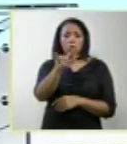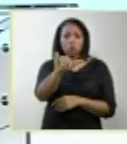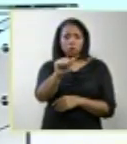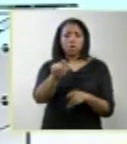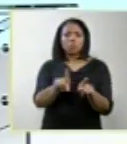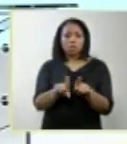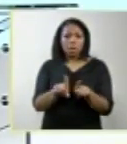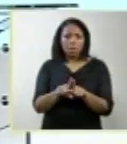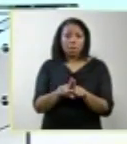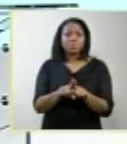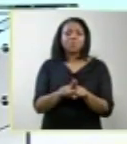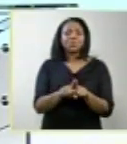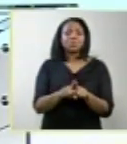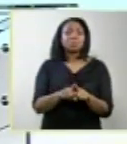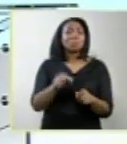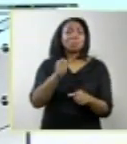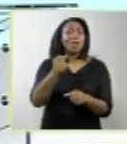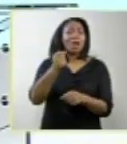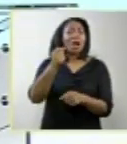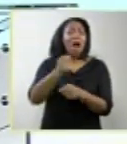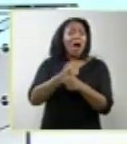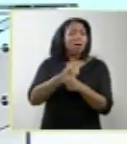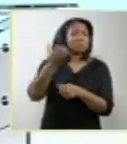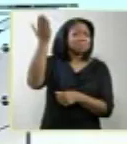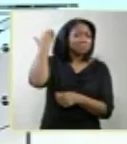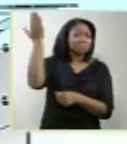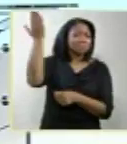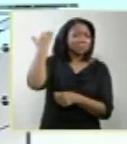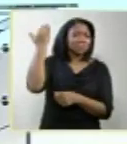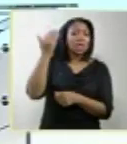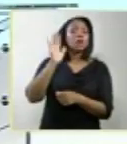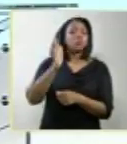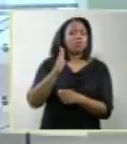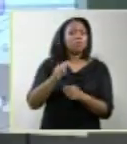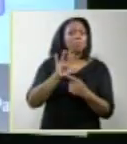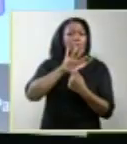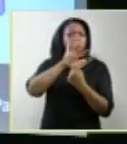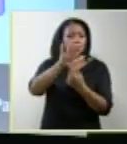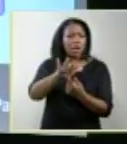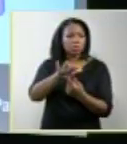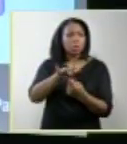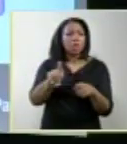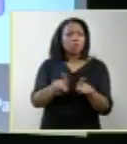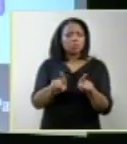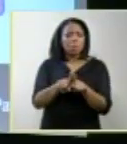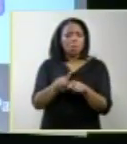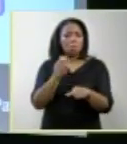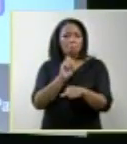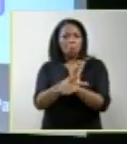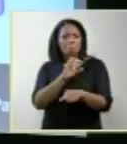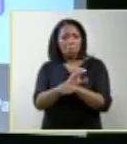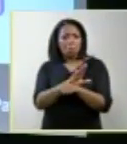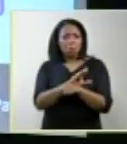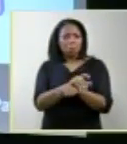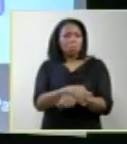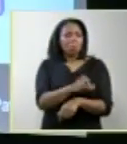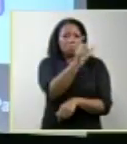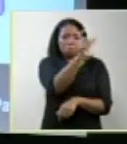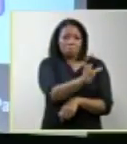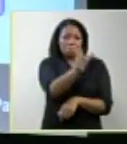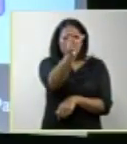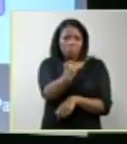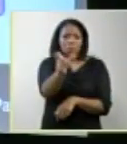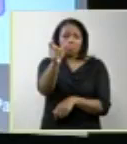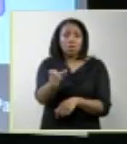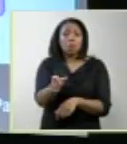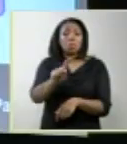1925. Na minha casa, já mostrava aí, esse primeiro dispositivo à esquerda, é o anencefalo. As outras